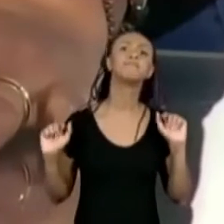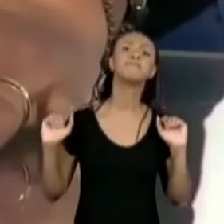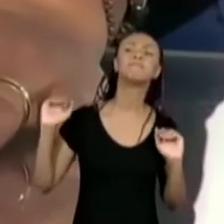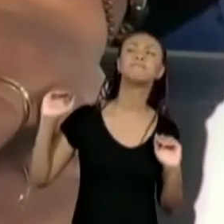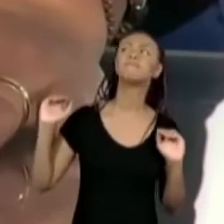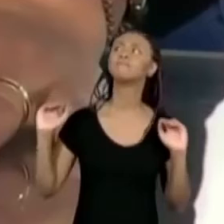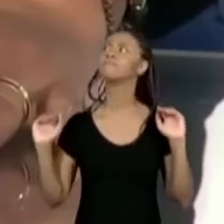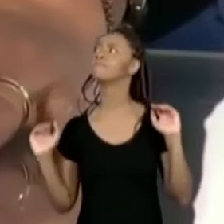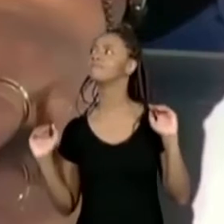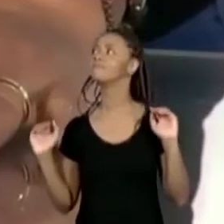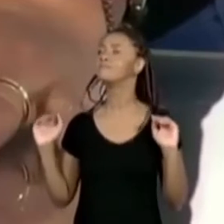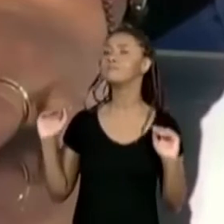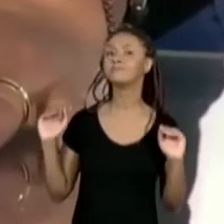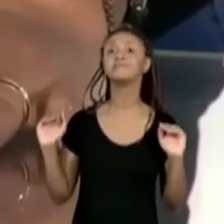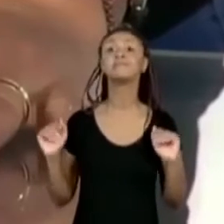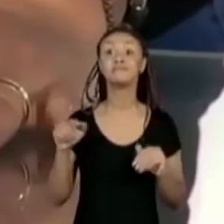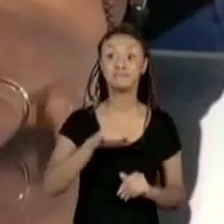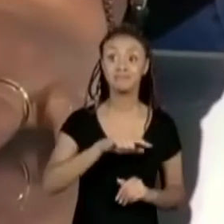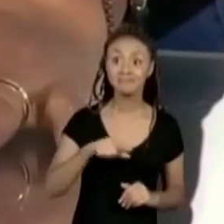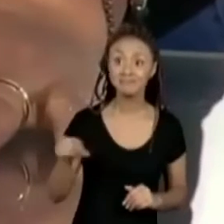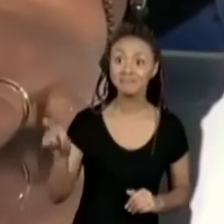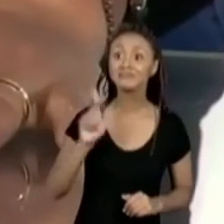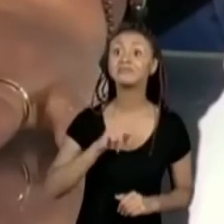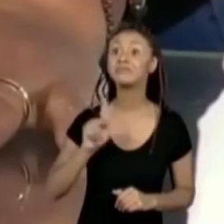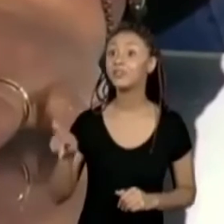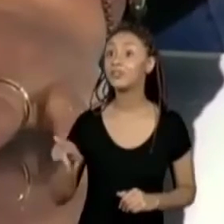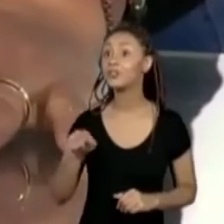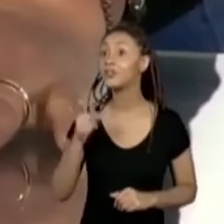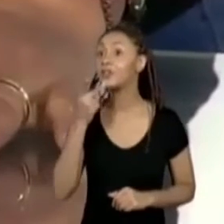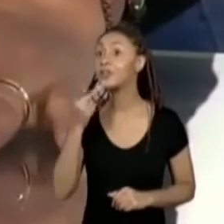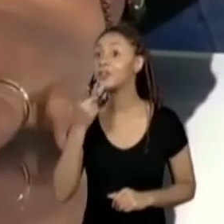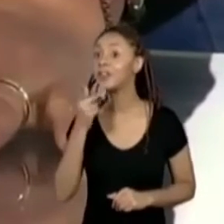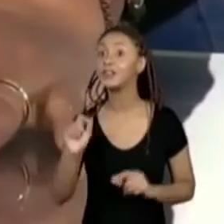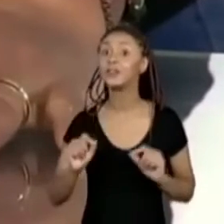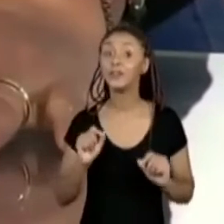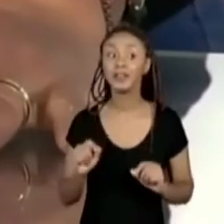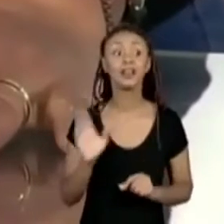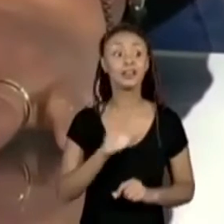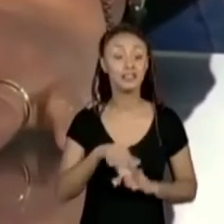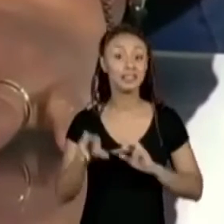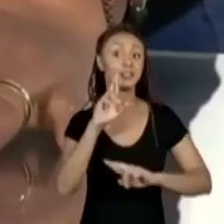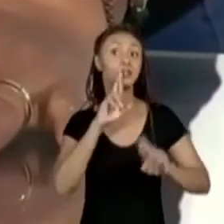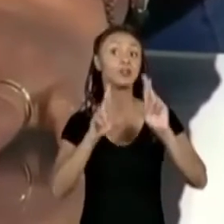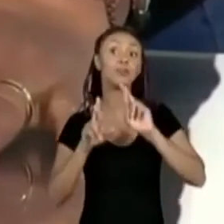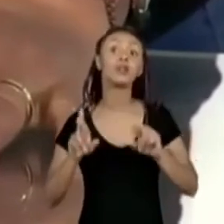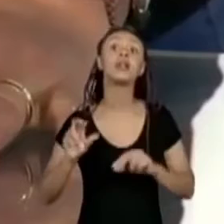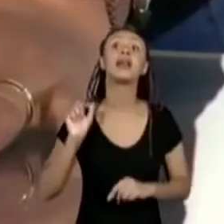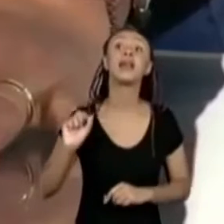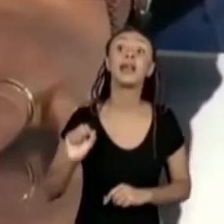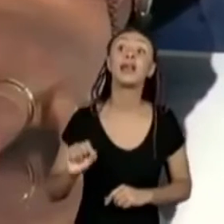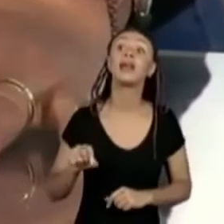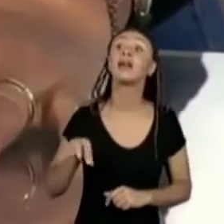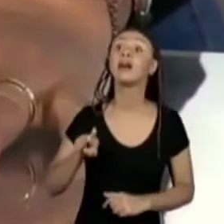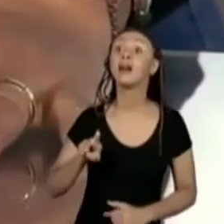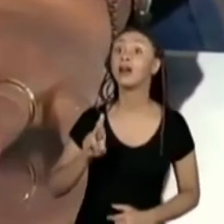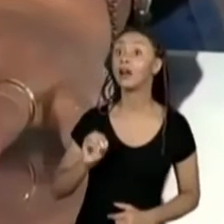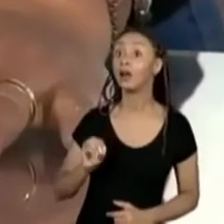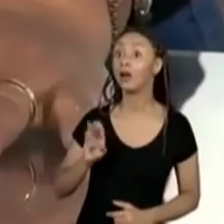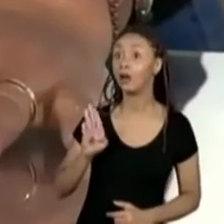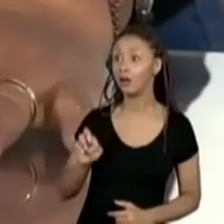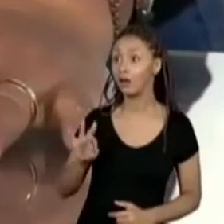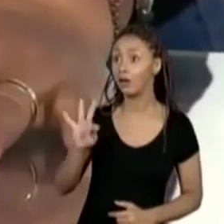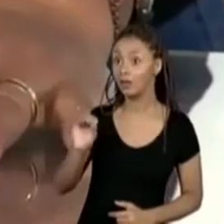Olha, as professoras estão indo... Estão falando aqui que as crianças estão respondendo Roberto. É isso,